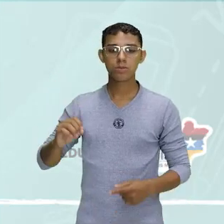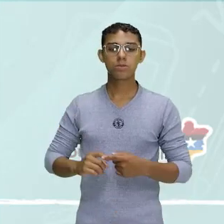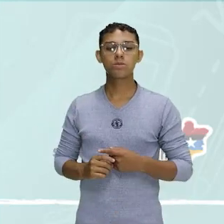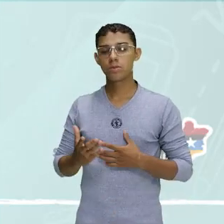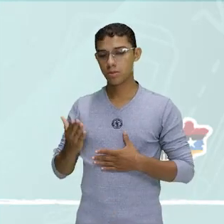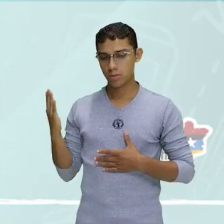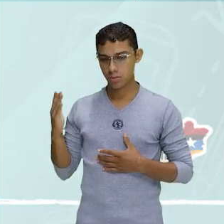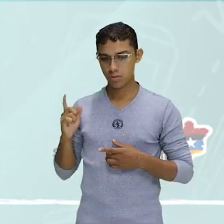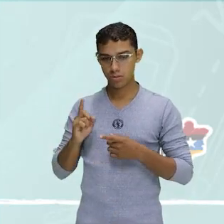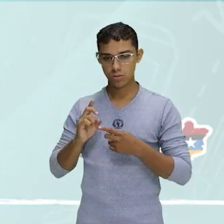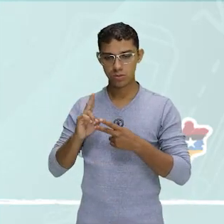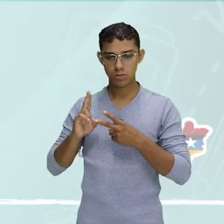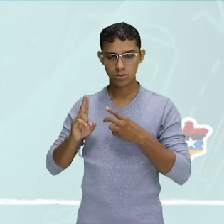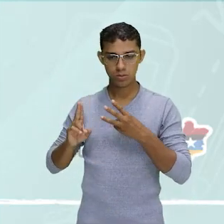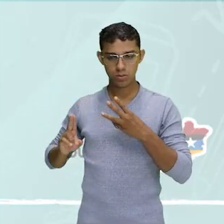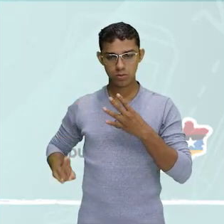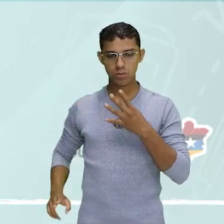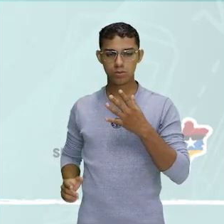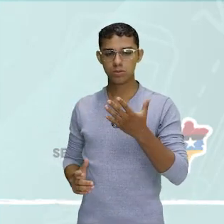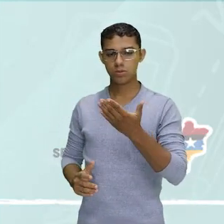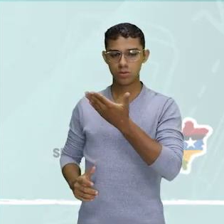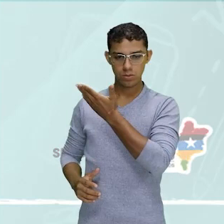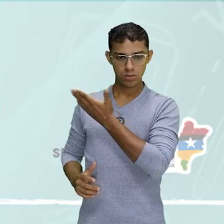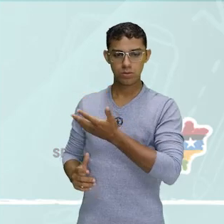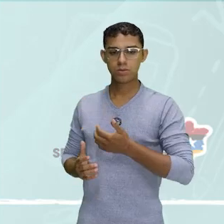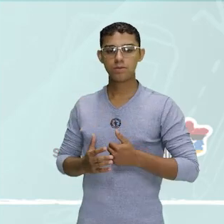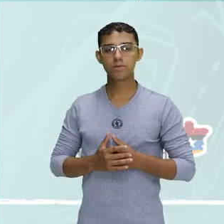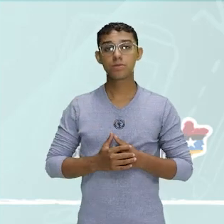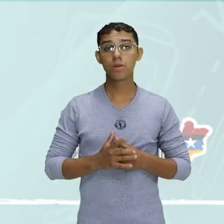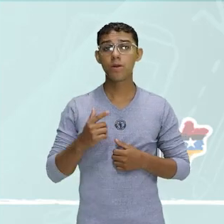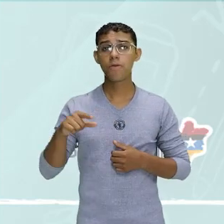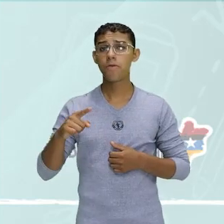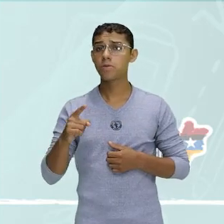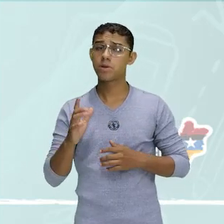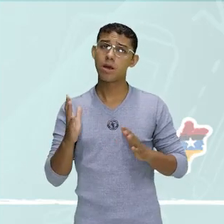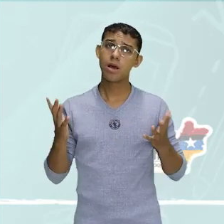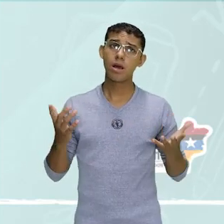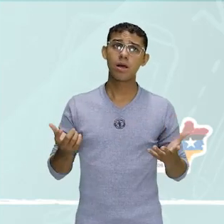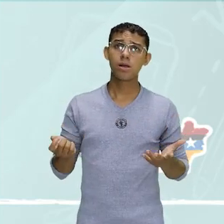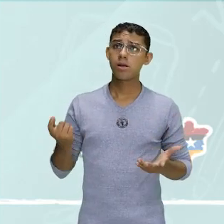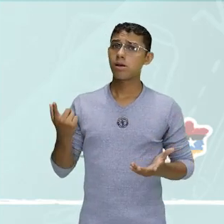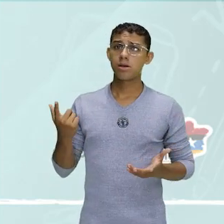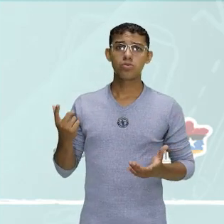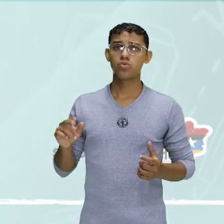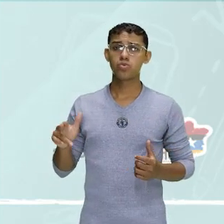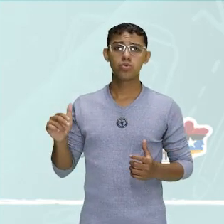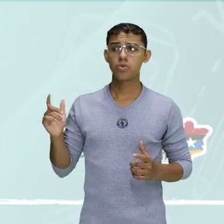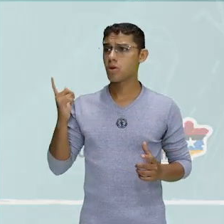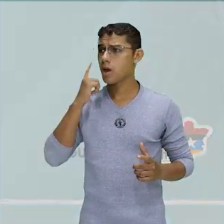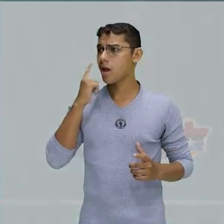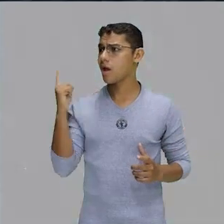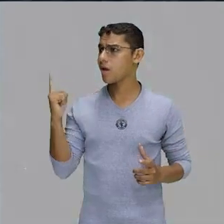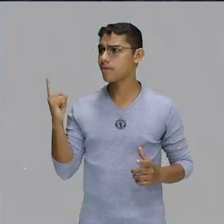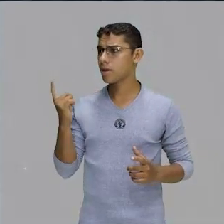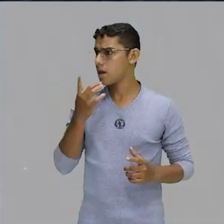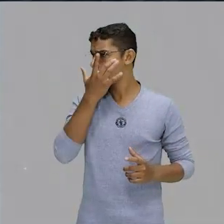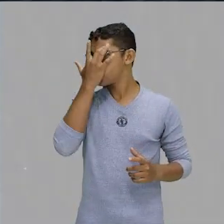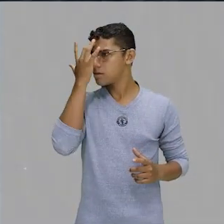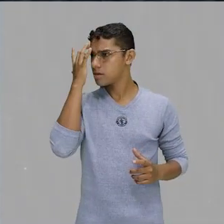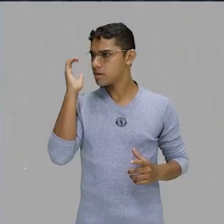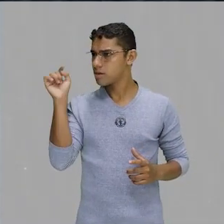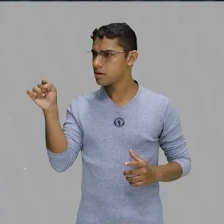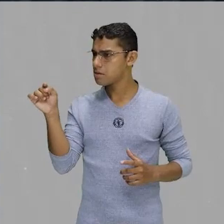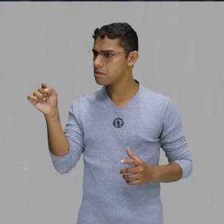Boy, Eve Queen e Dead Yankee. Vocês devem estar dizendo assim, nossa, nunca vi ninguém desse